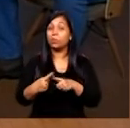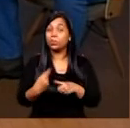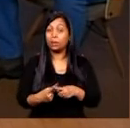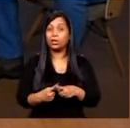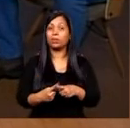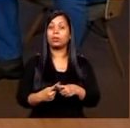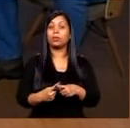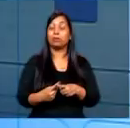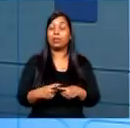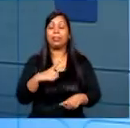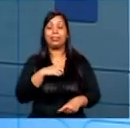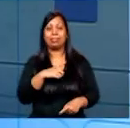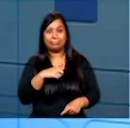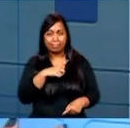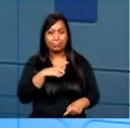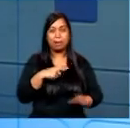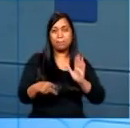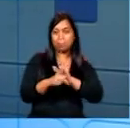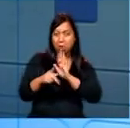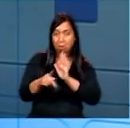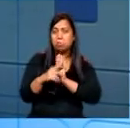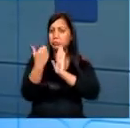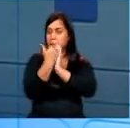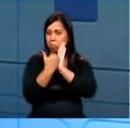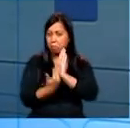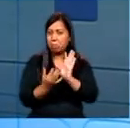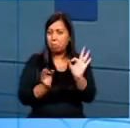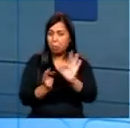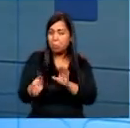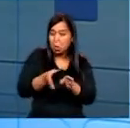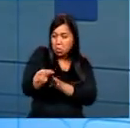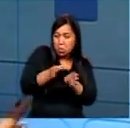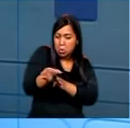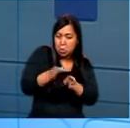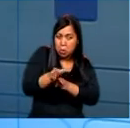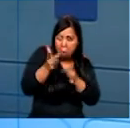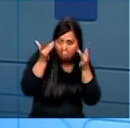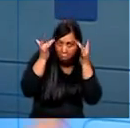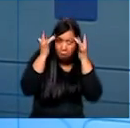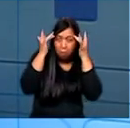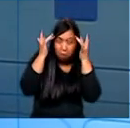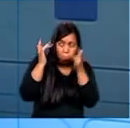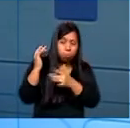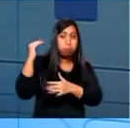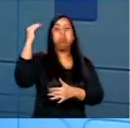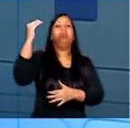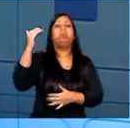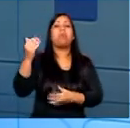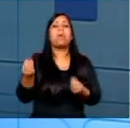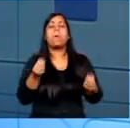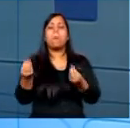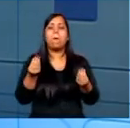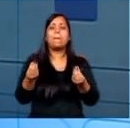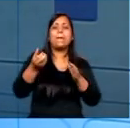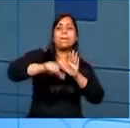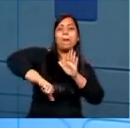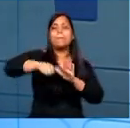como a gente tem toda essa filosofia por trás de formar a consciência crítica, a gente pensa, mas formar a consciência crítica de quem?